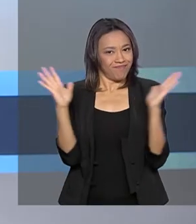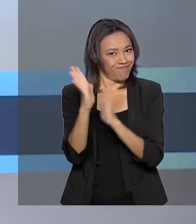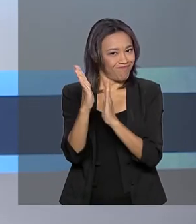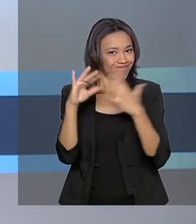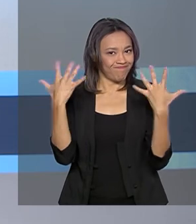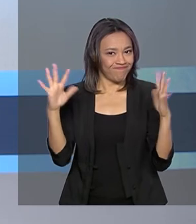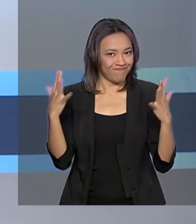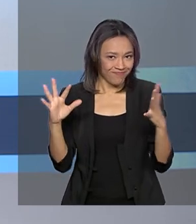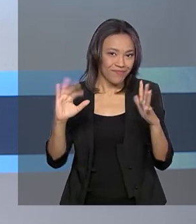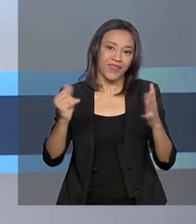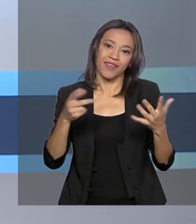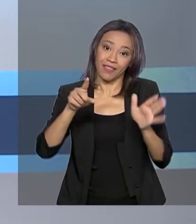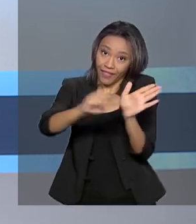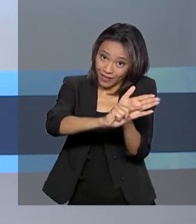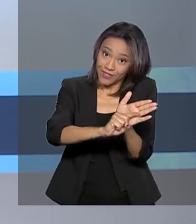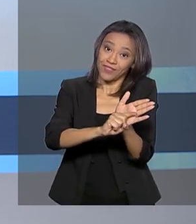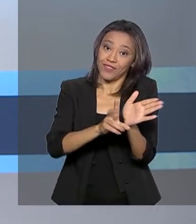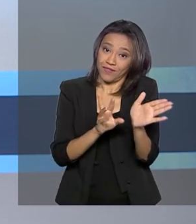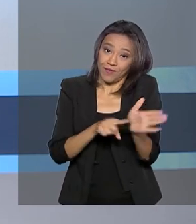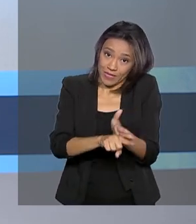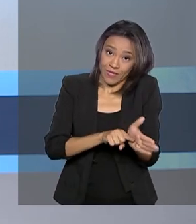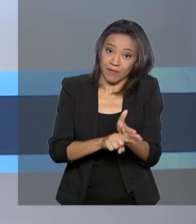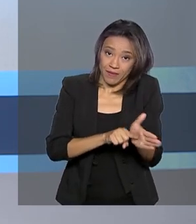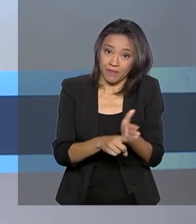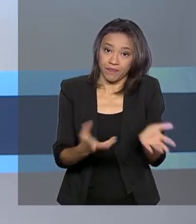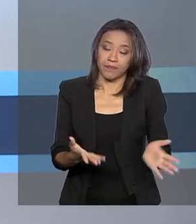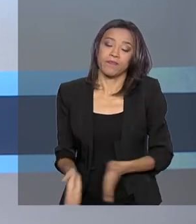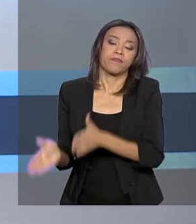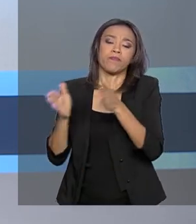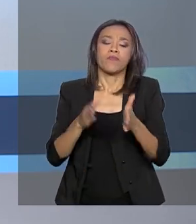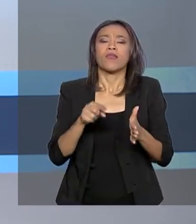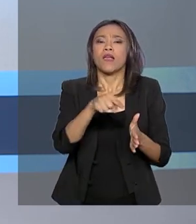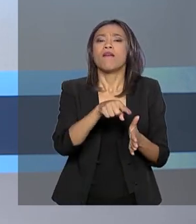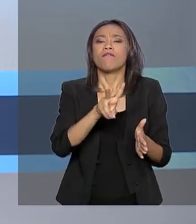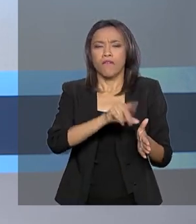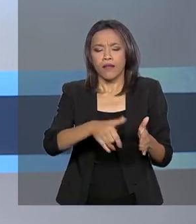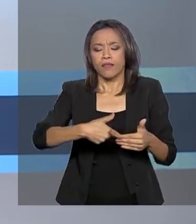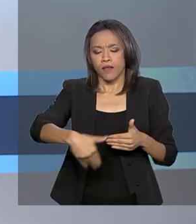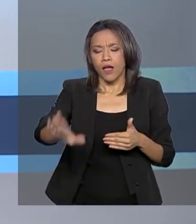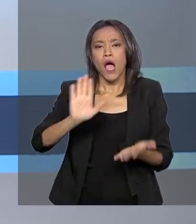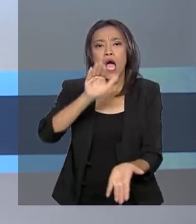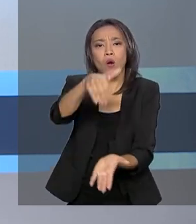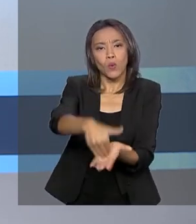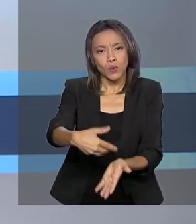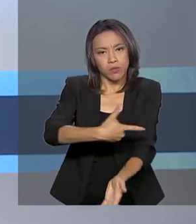Segundo o Ministério da Saúde, os repatriados da China passarão pela última coleta de sangue neste fim de semana.